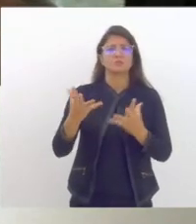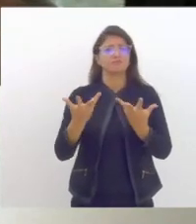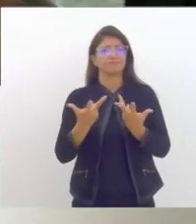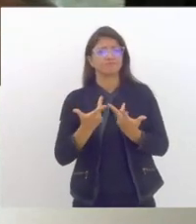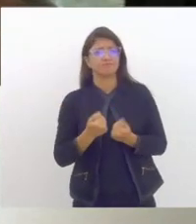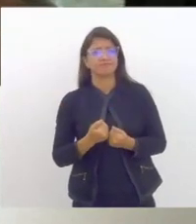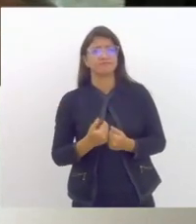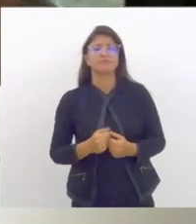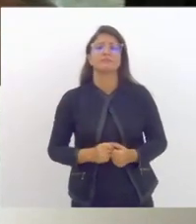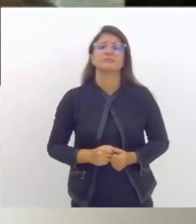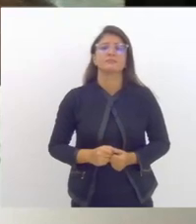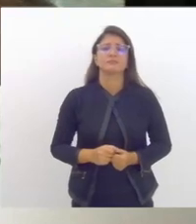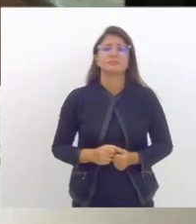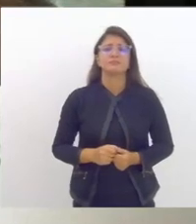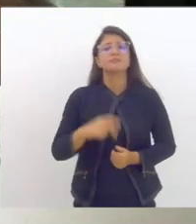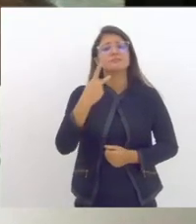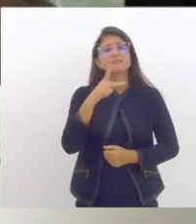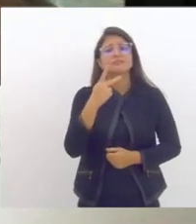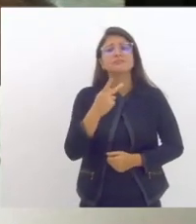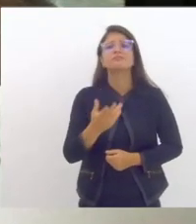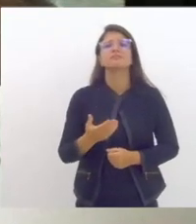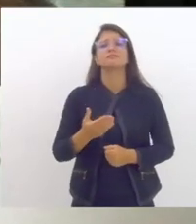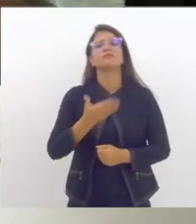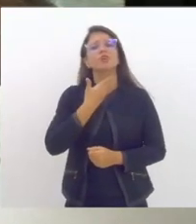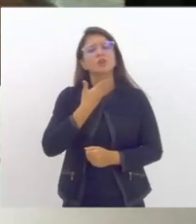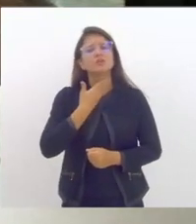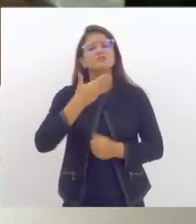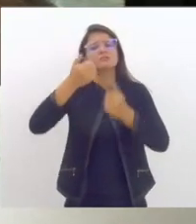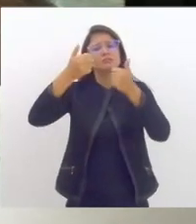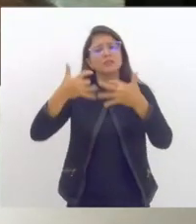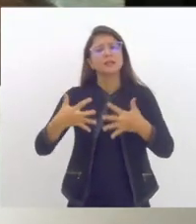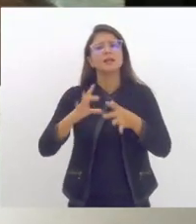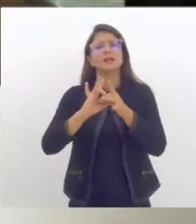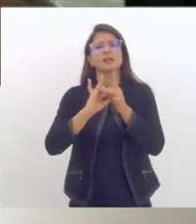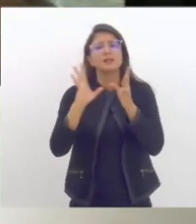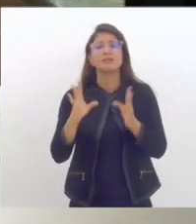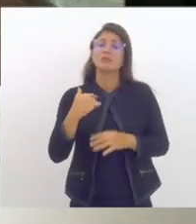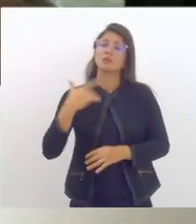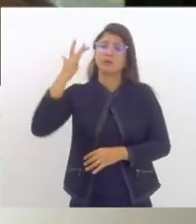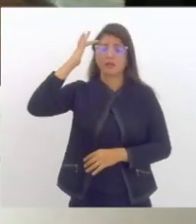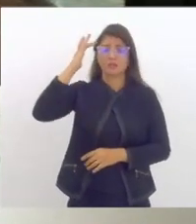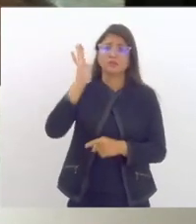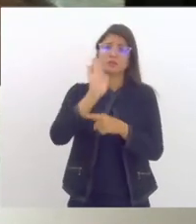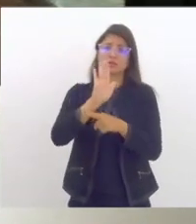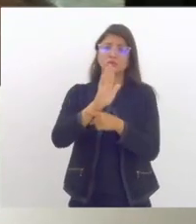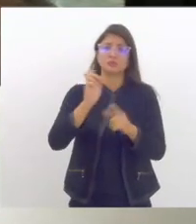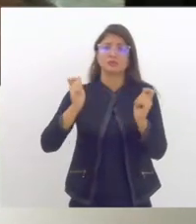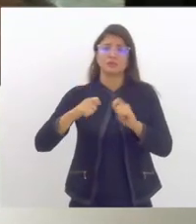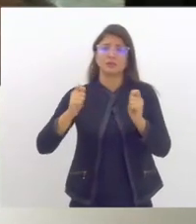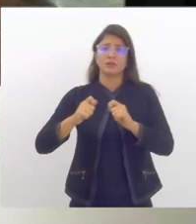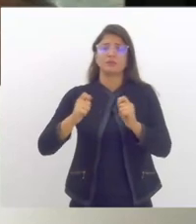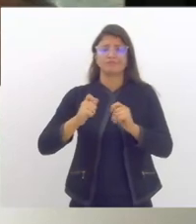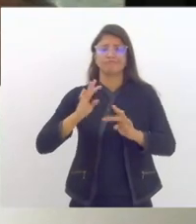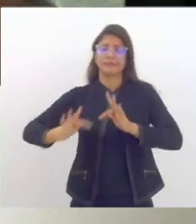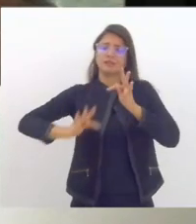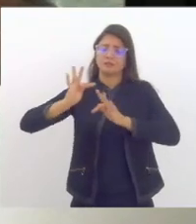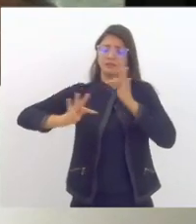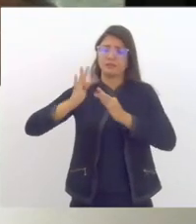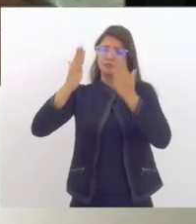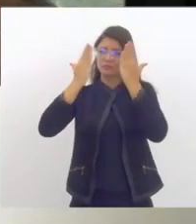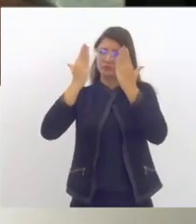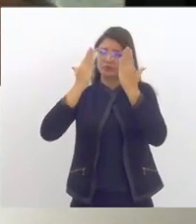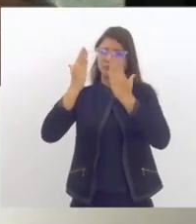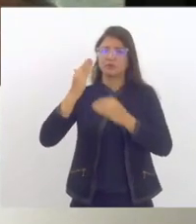representatividade, da sua voz acredito que isso melhora e auxilia no processo de tratamento psicológico e de melhoria do